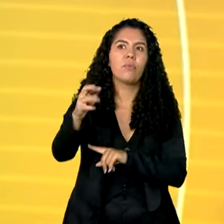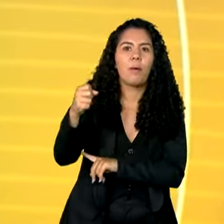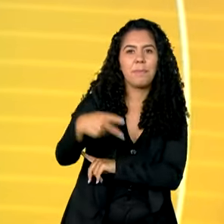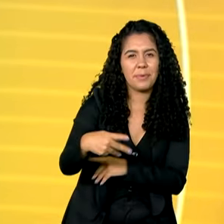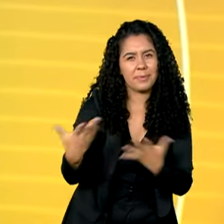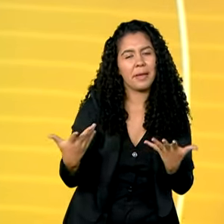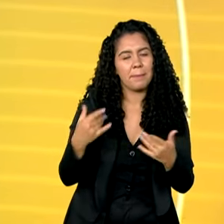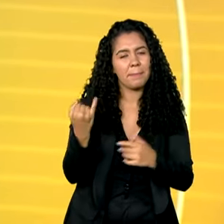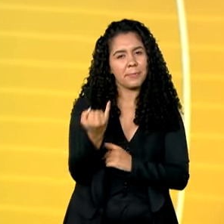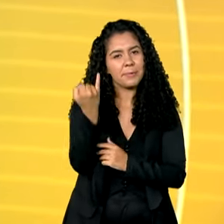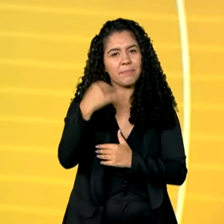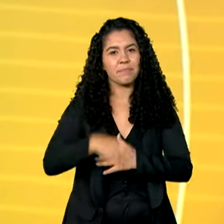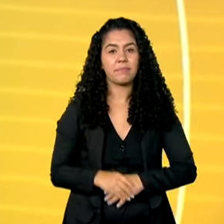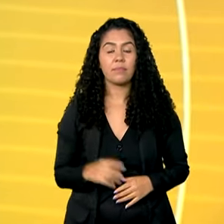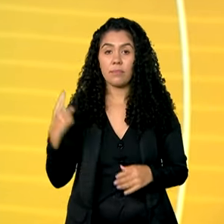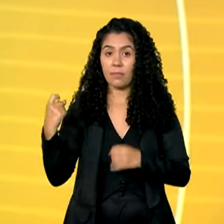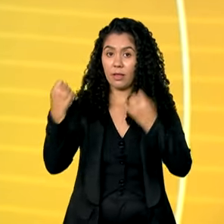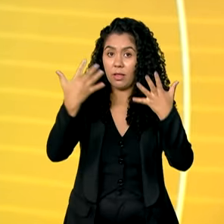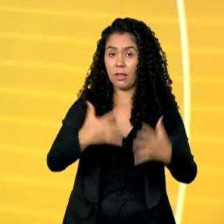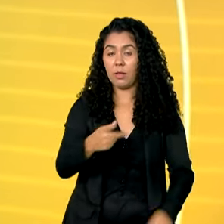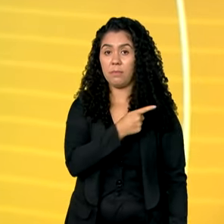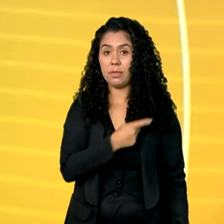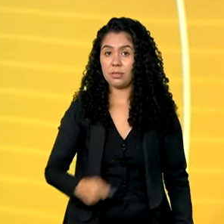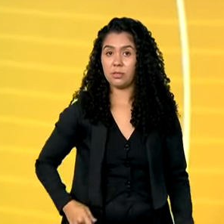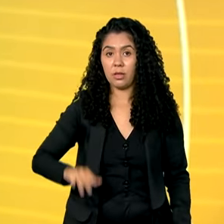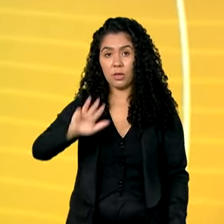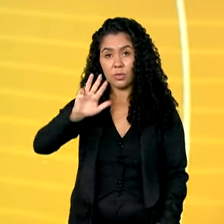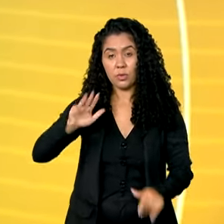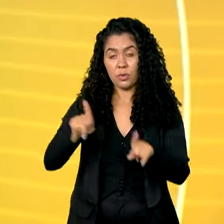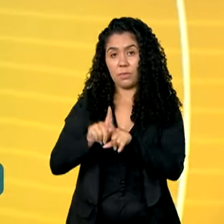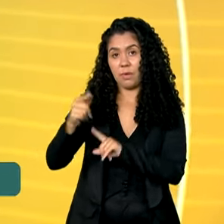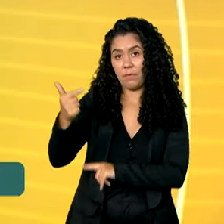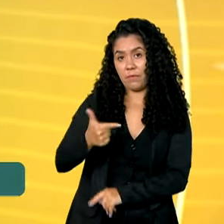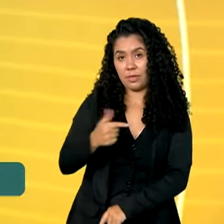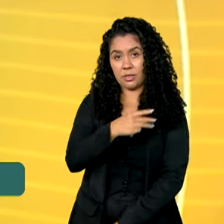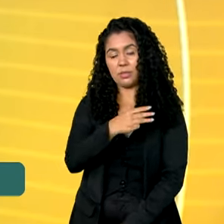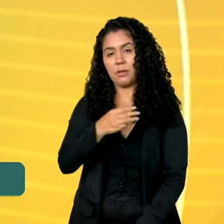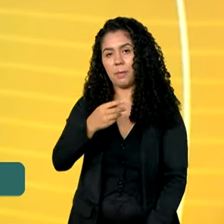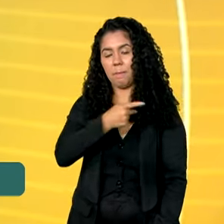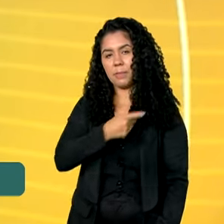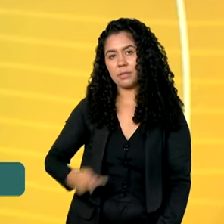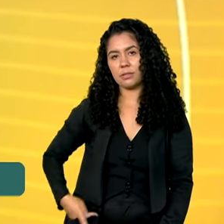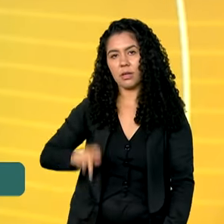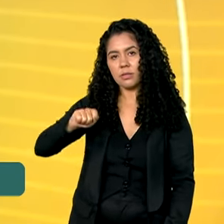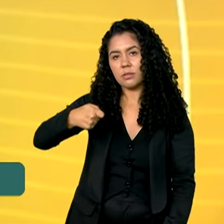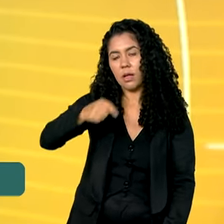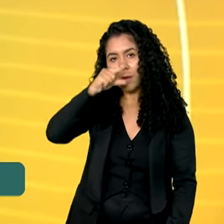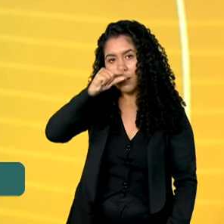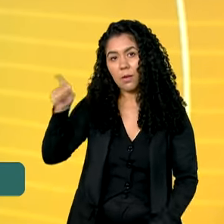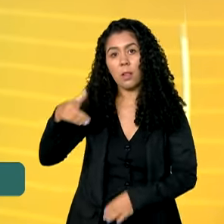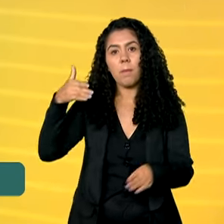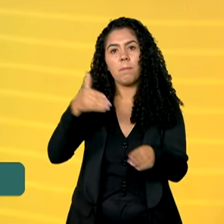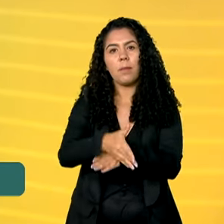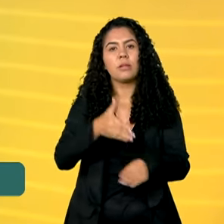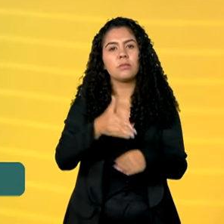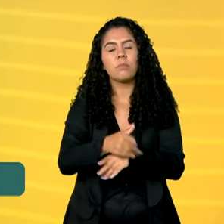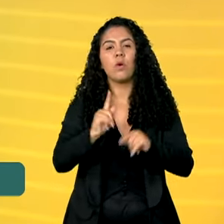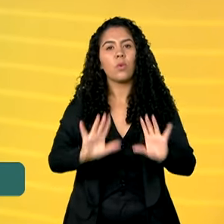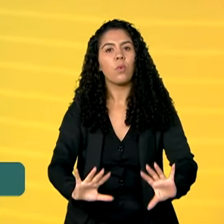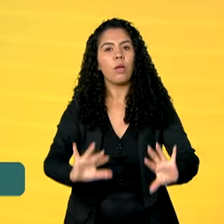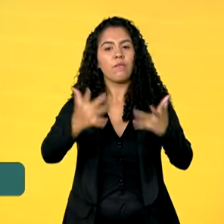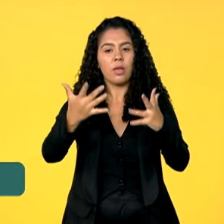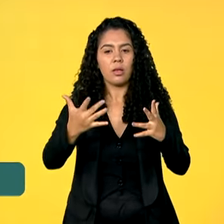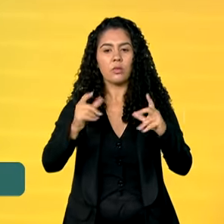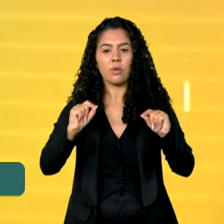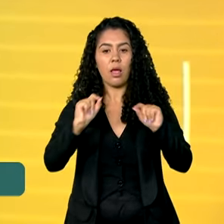O presidente Lula e o vice-presidente Geraldo Alckmin participaram do Encontro Nacional da Indústria. No